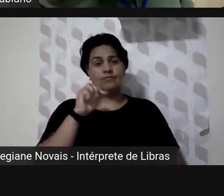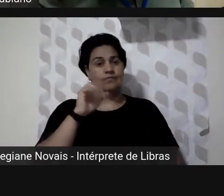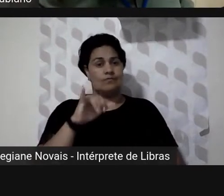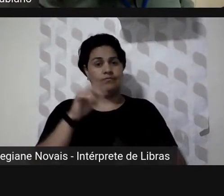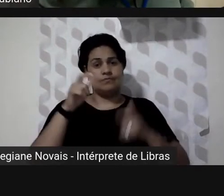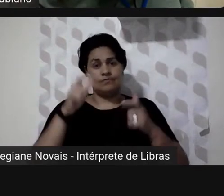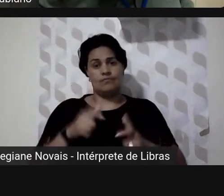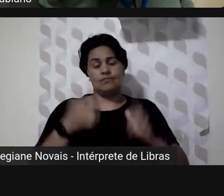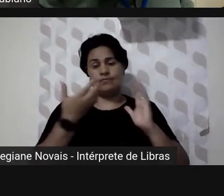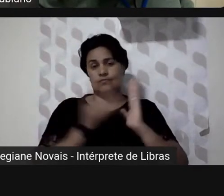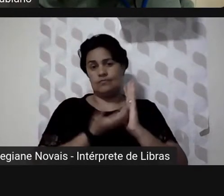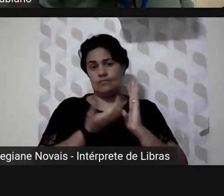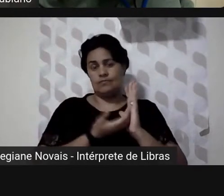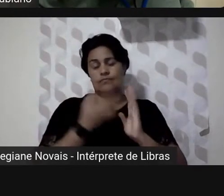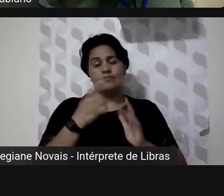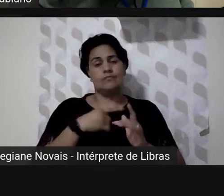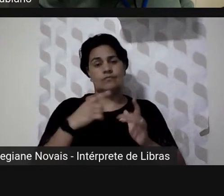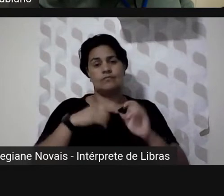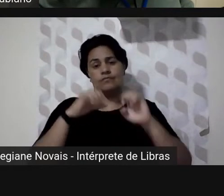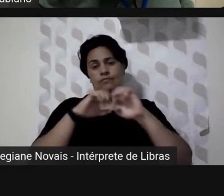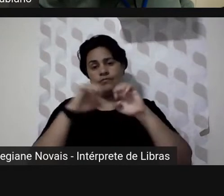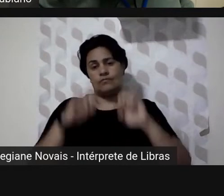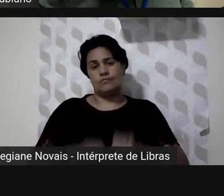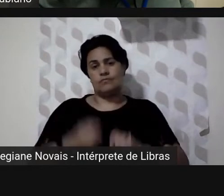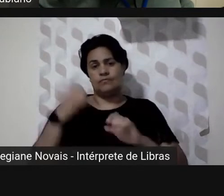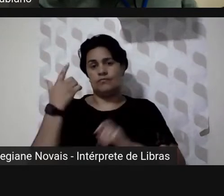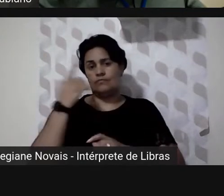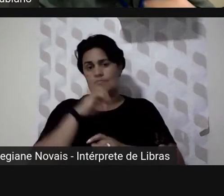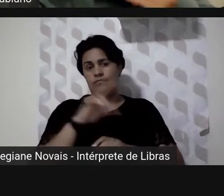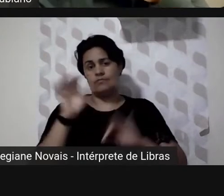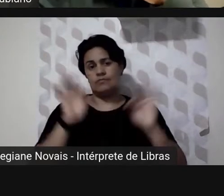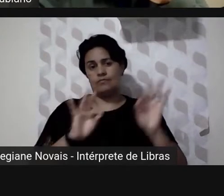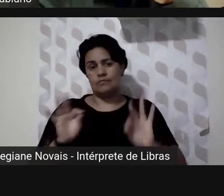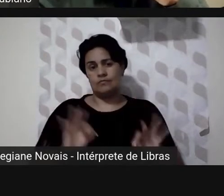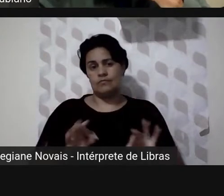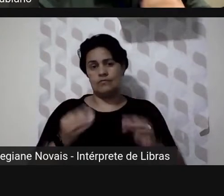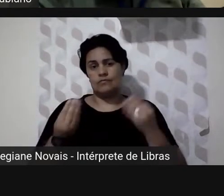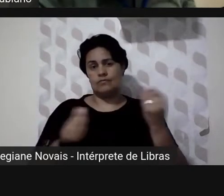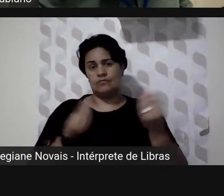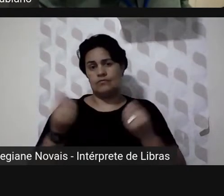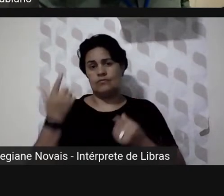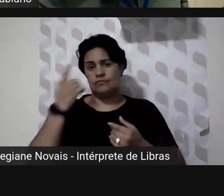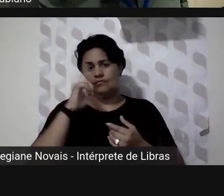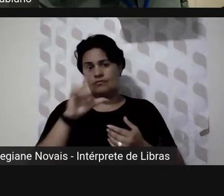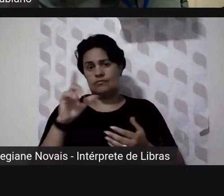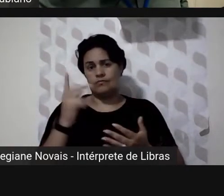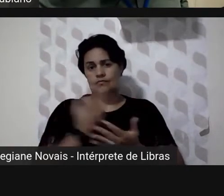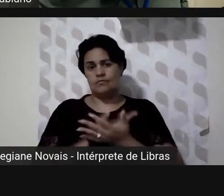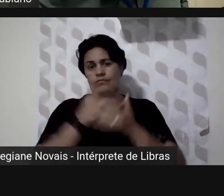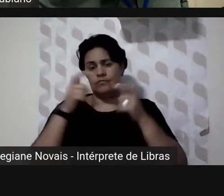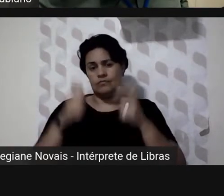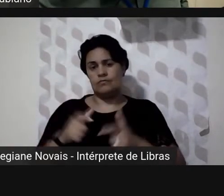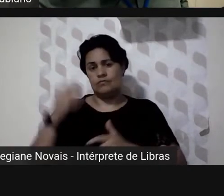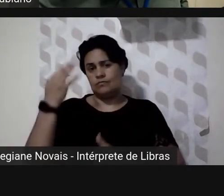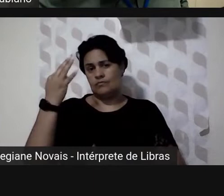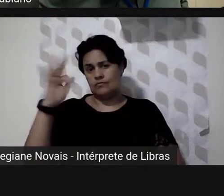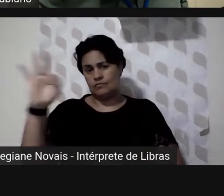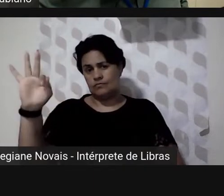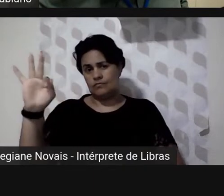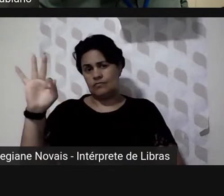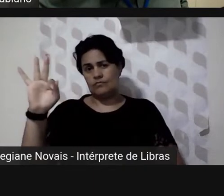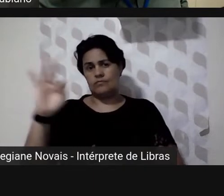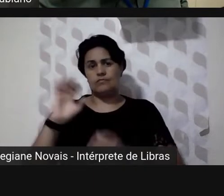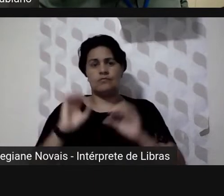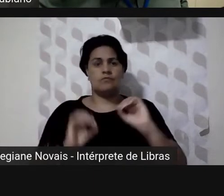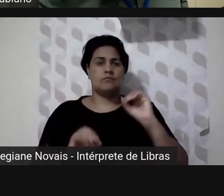consiga congregar esses experts como ocorre na Assembleia Nacional na França ou no Parlamento do